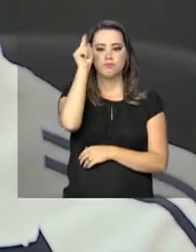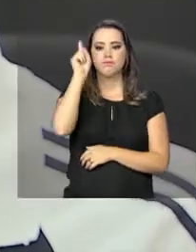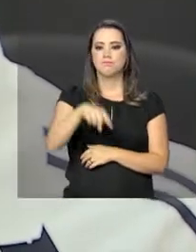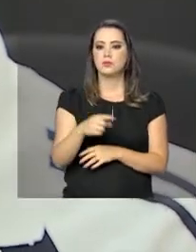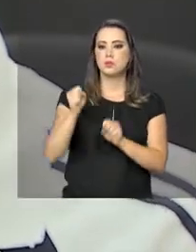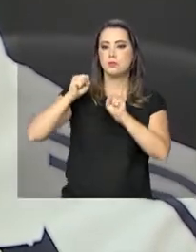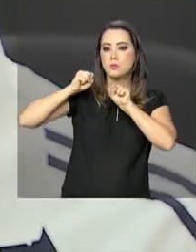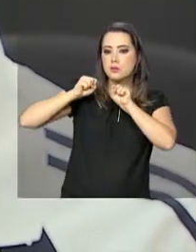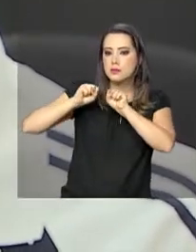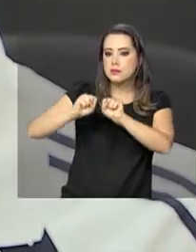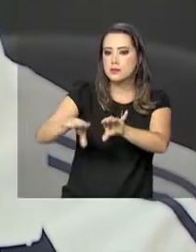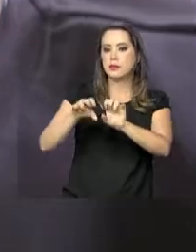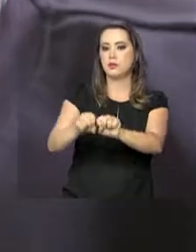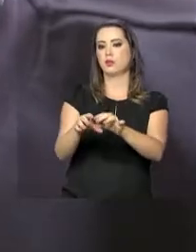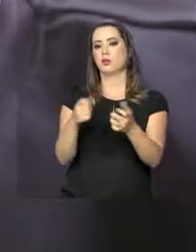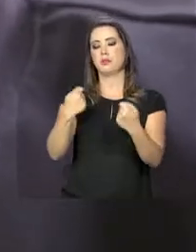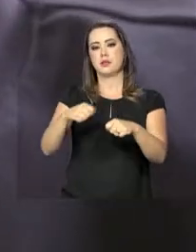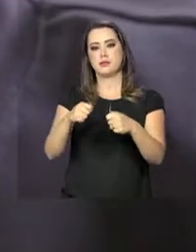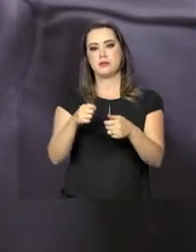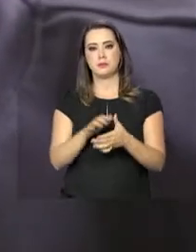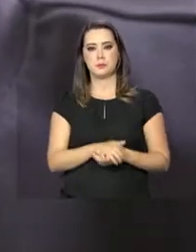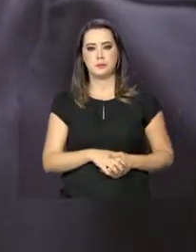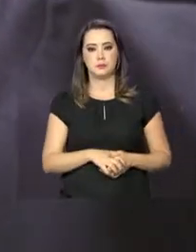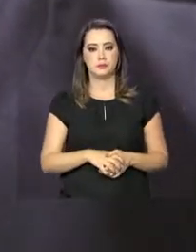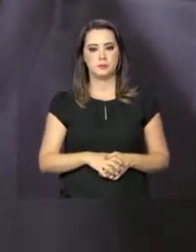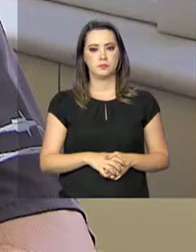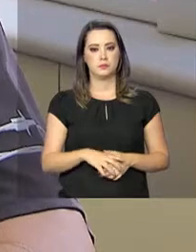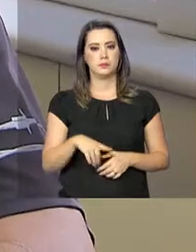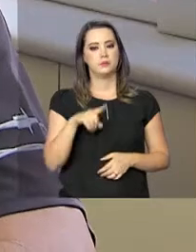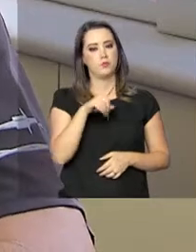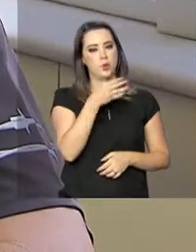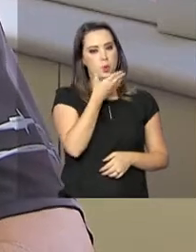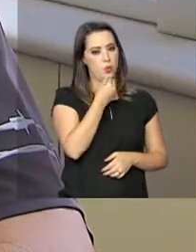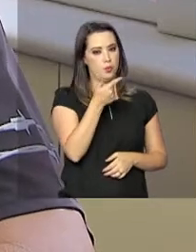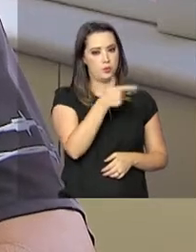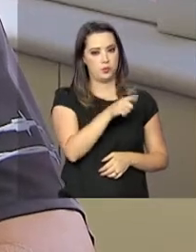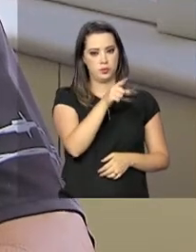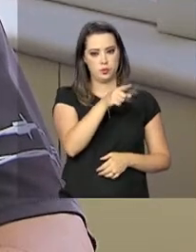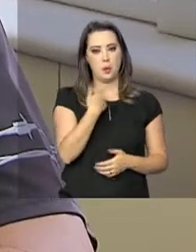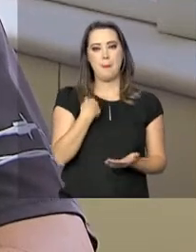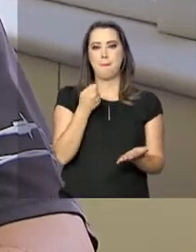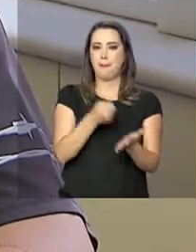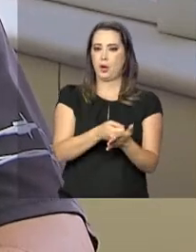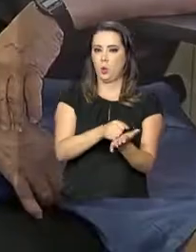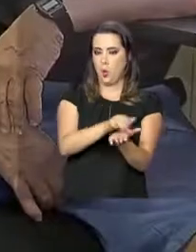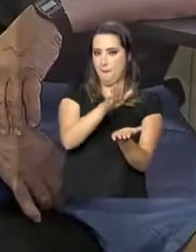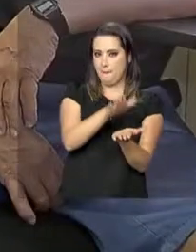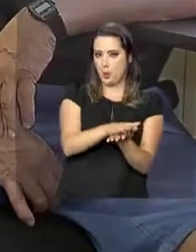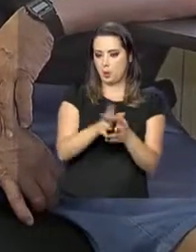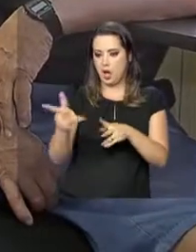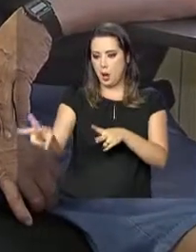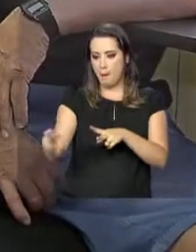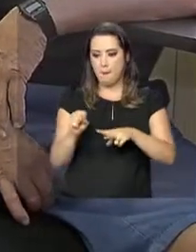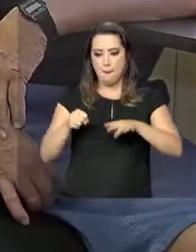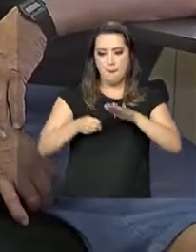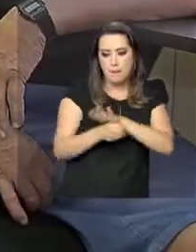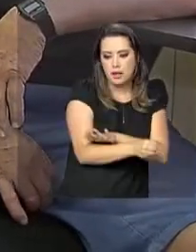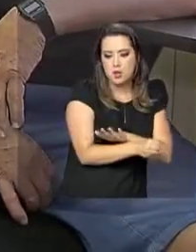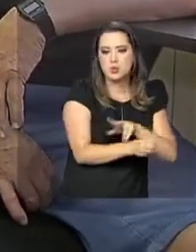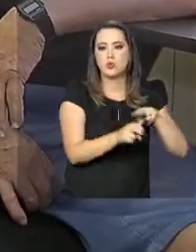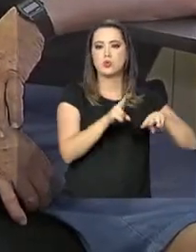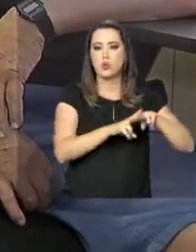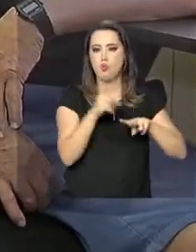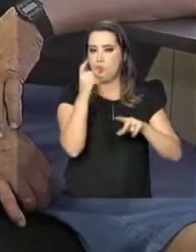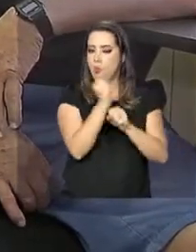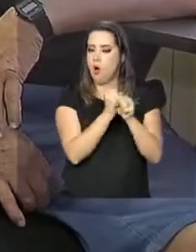educação, na verdade. No caso do seu Antônio, além de pagar a fiança e a multa, a pena foi de um ano de